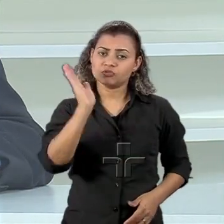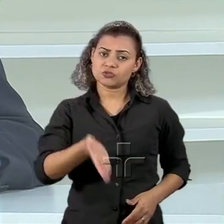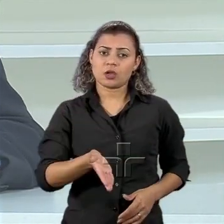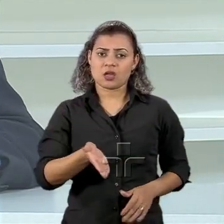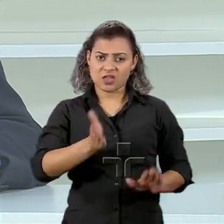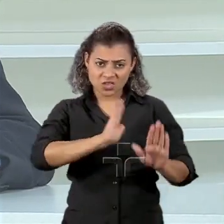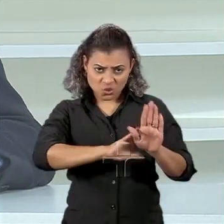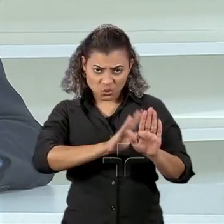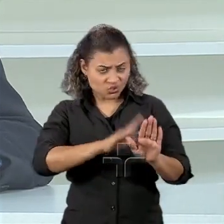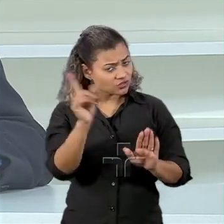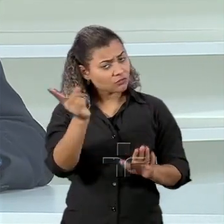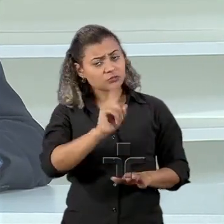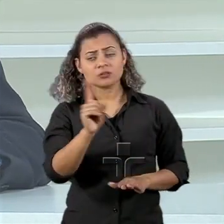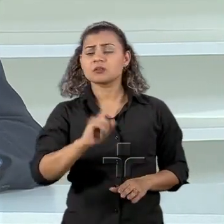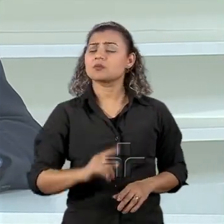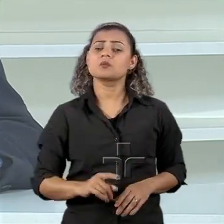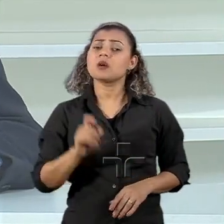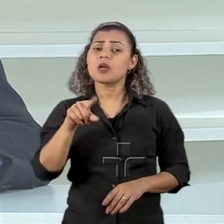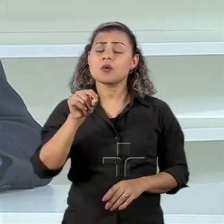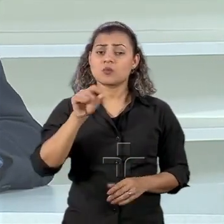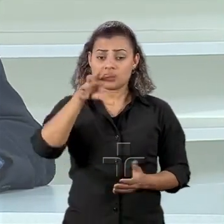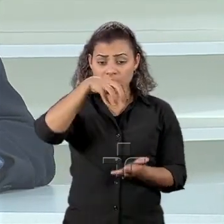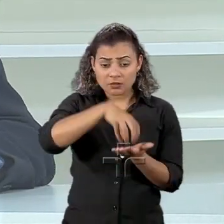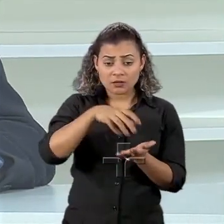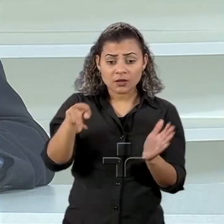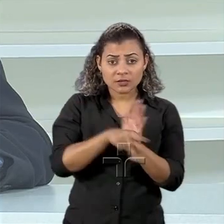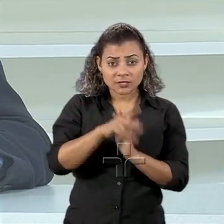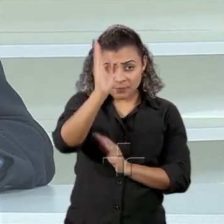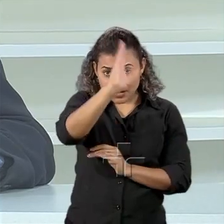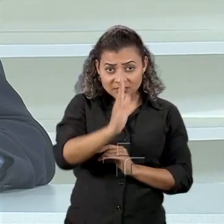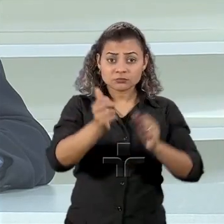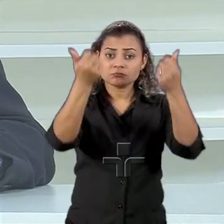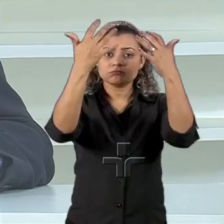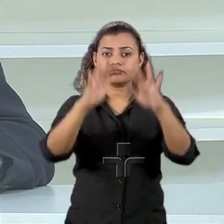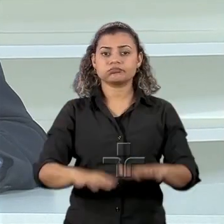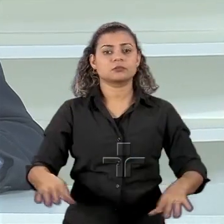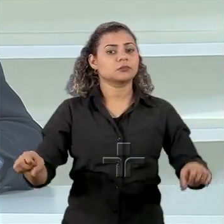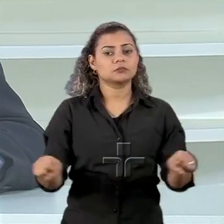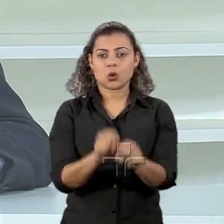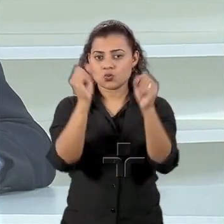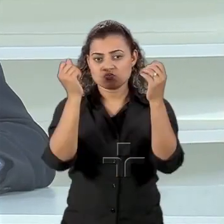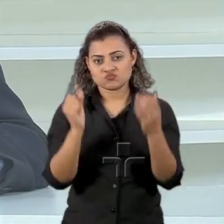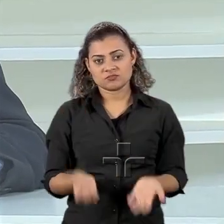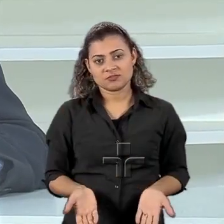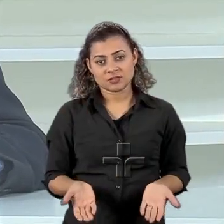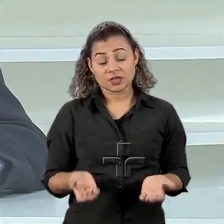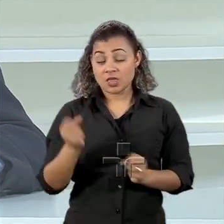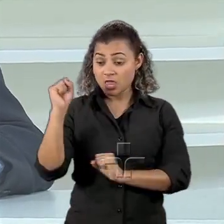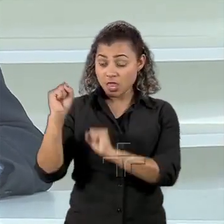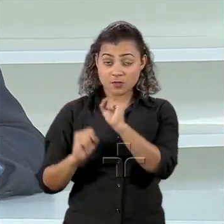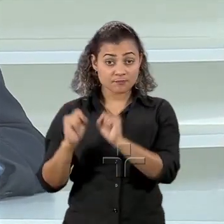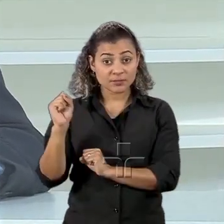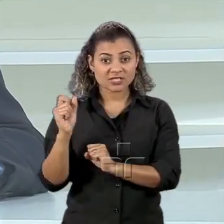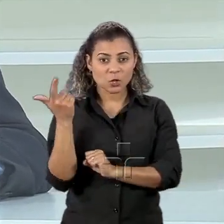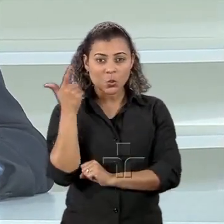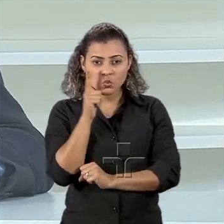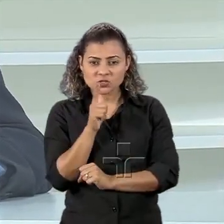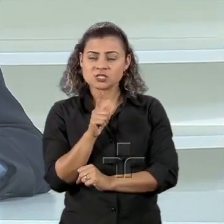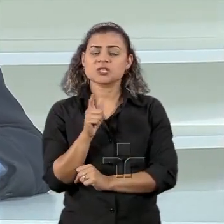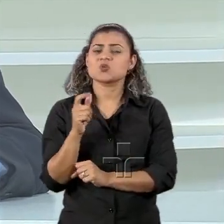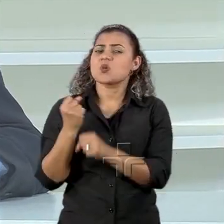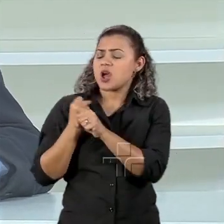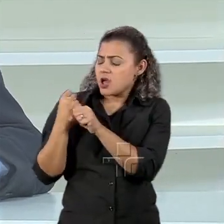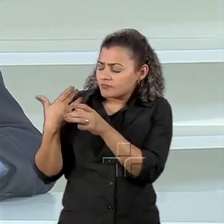ideológica, é porque o Estado brasileiro quebrou. Então, as empresas que se beneficiaram durante todo esse tempo